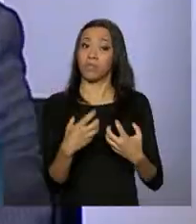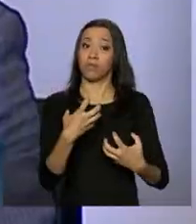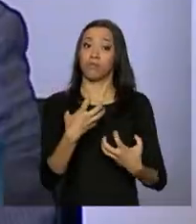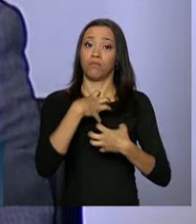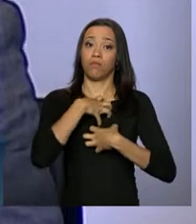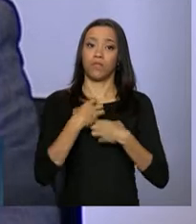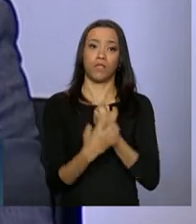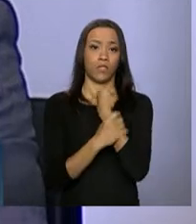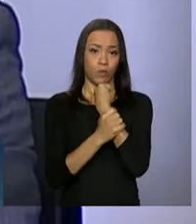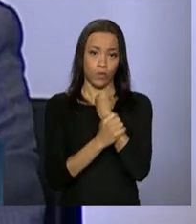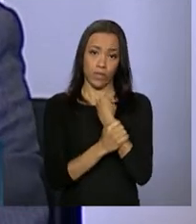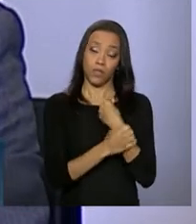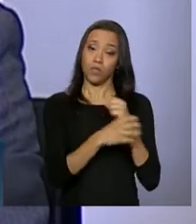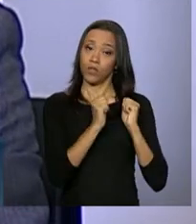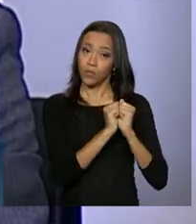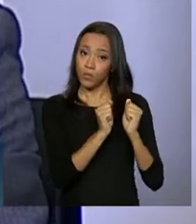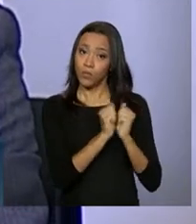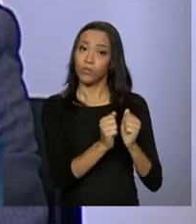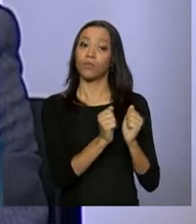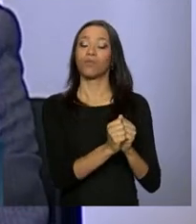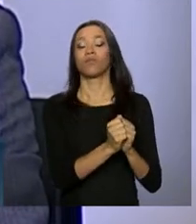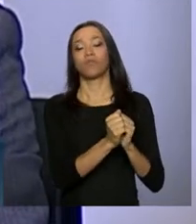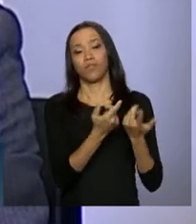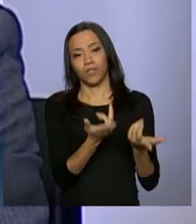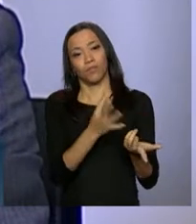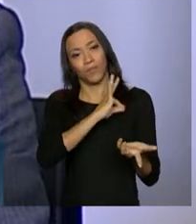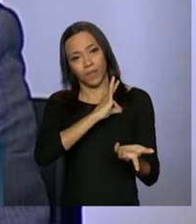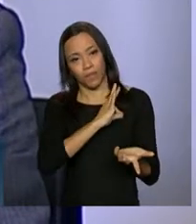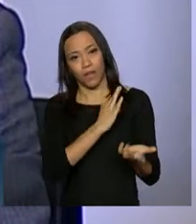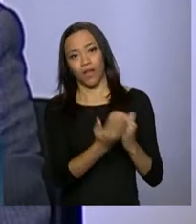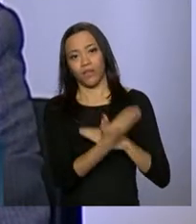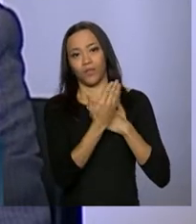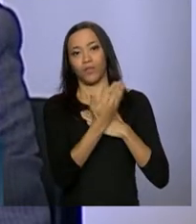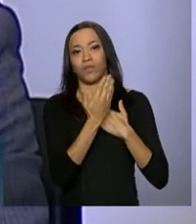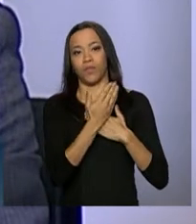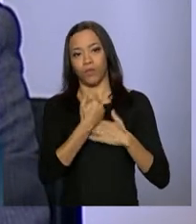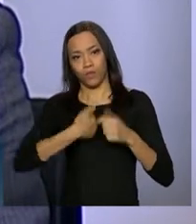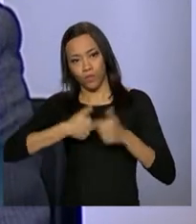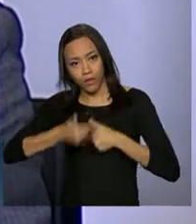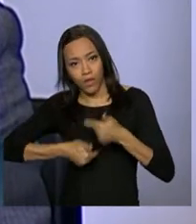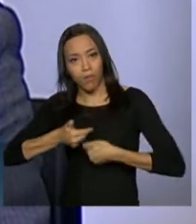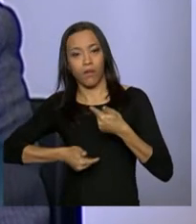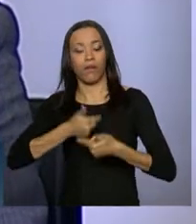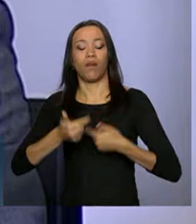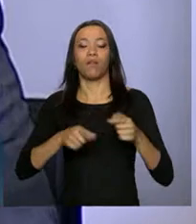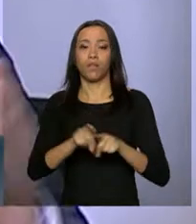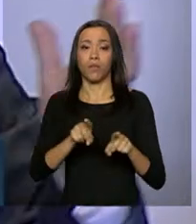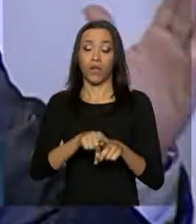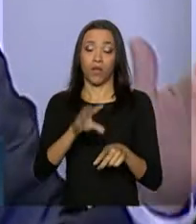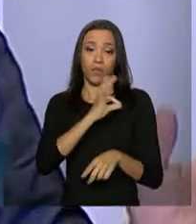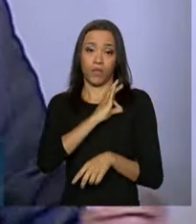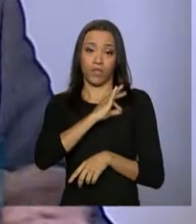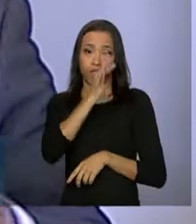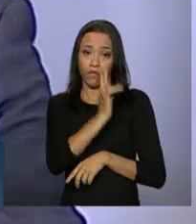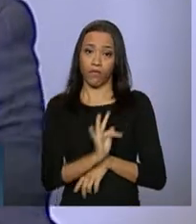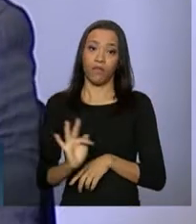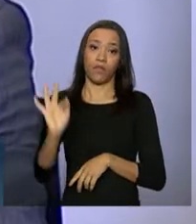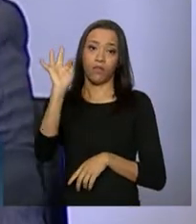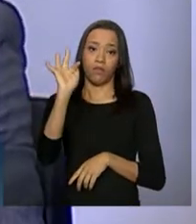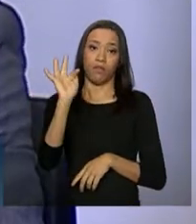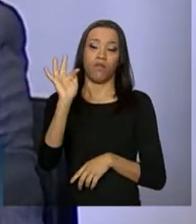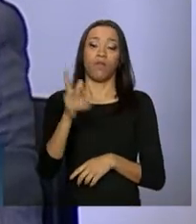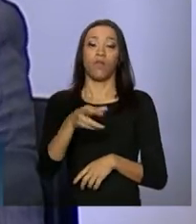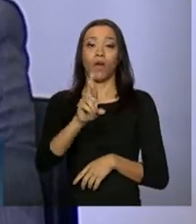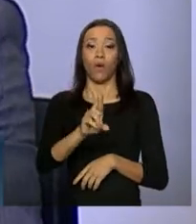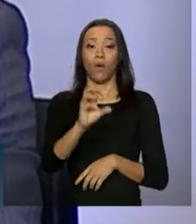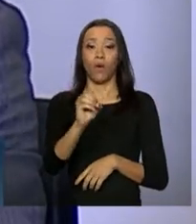e a companhia de policiais nas nossas operações, a Polícia Rodoviária Federal, a Advocacia Geral